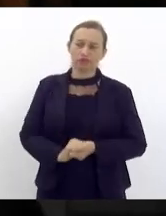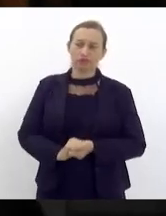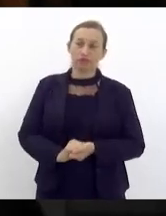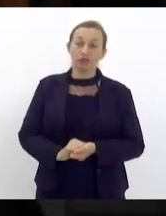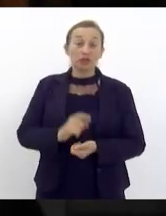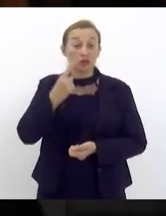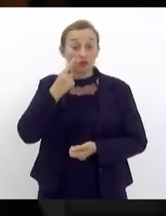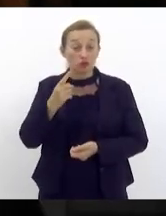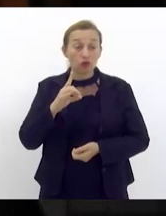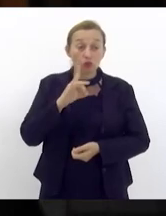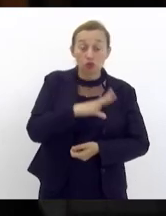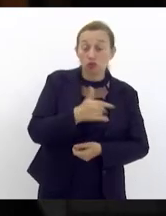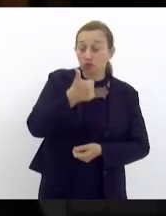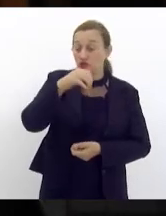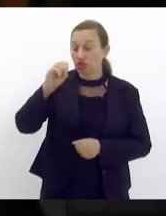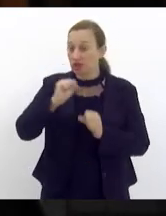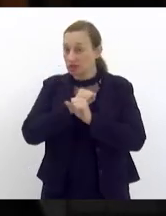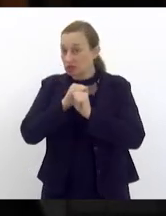últimos 10 anos